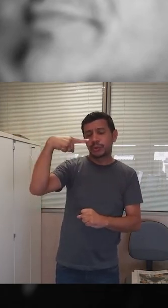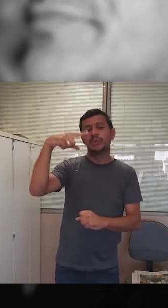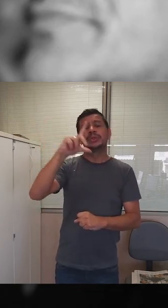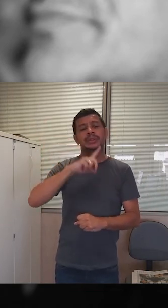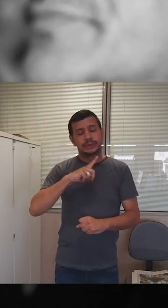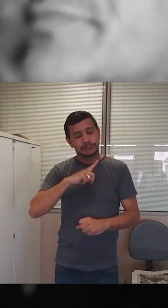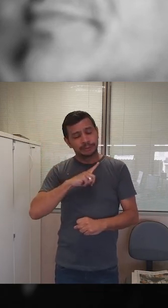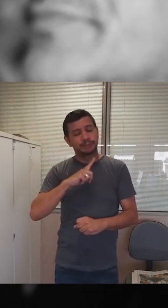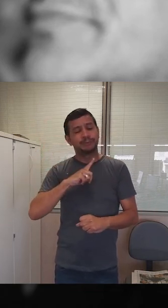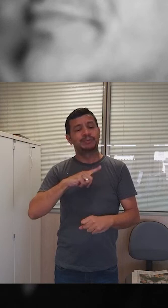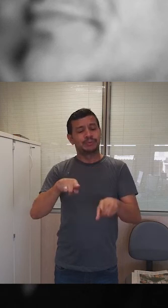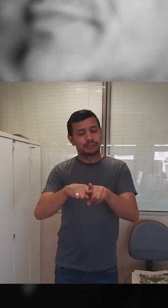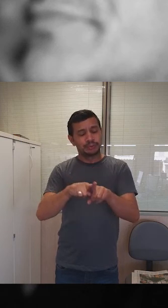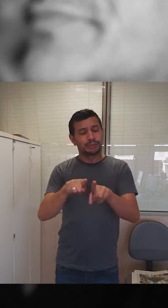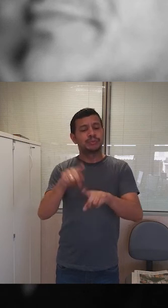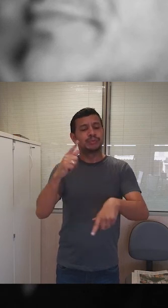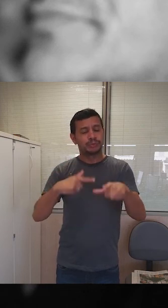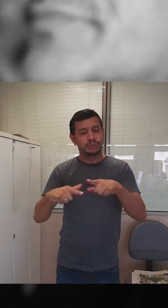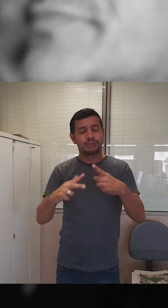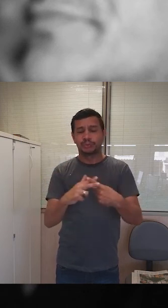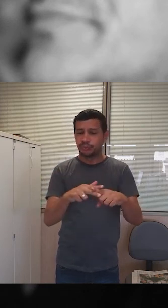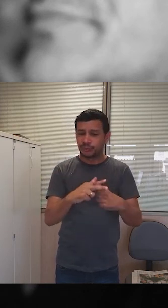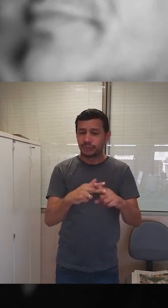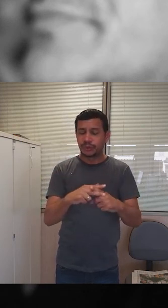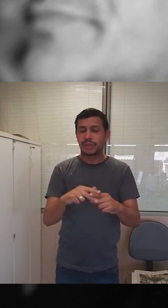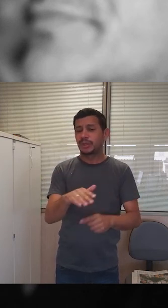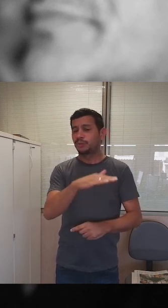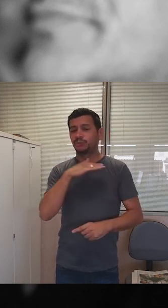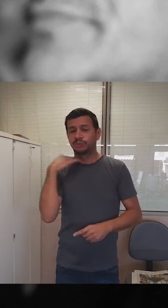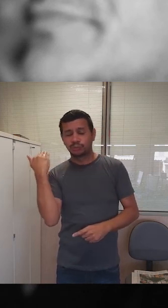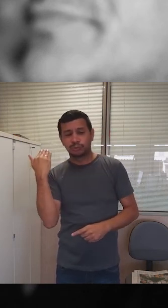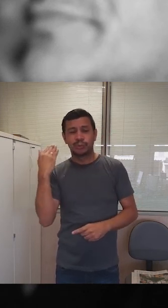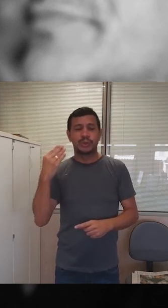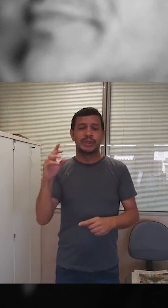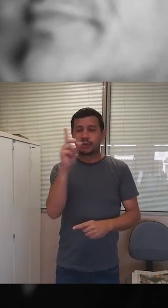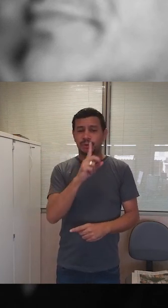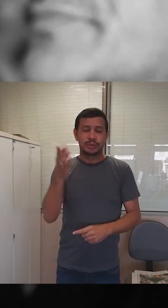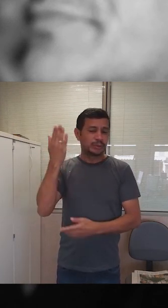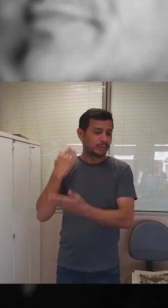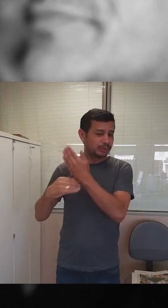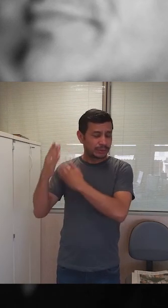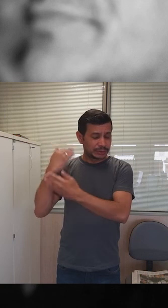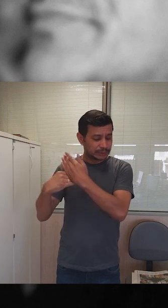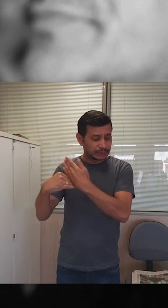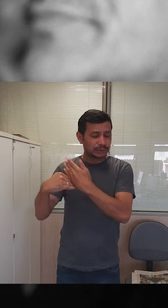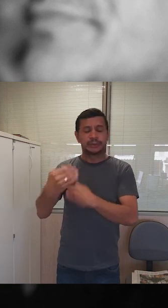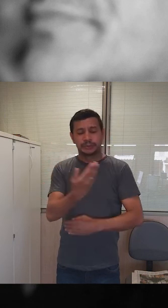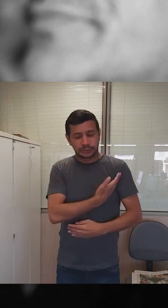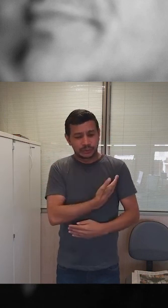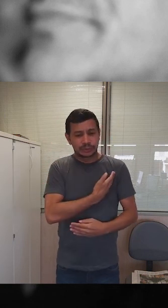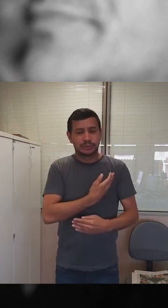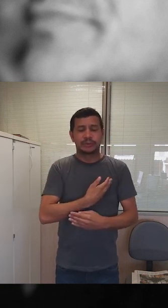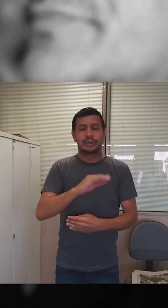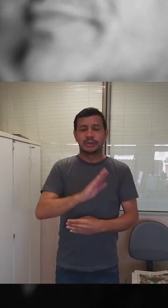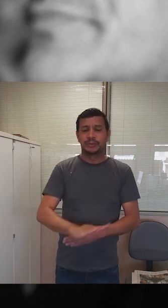serviços para o sindicato. Ele morreu no domingo de Páscoa e deixa um legado de amizade e comprometimento.